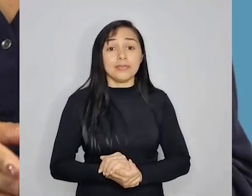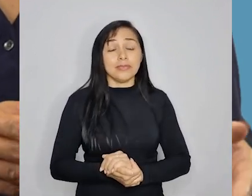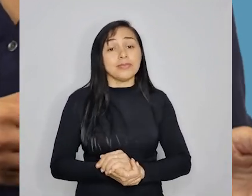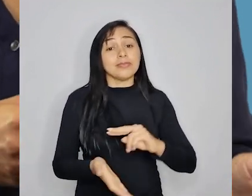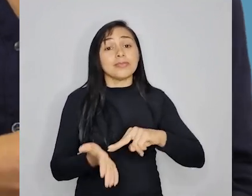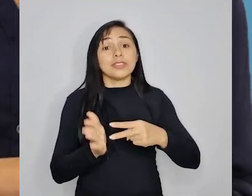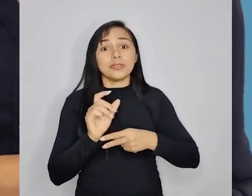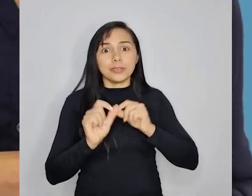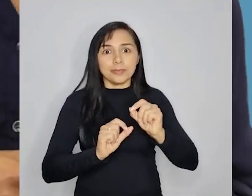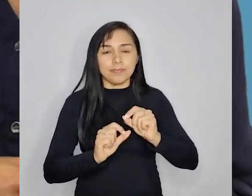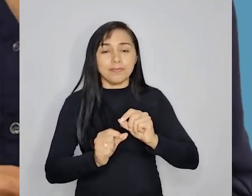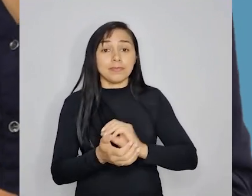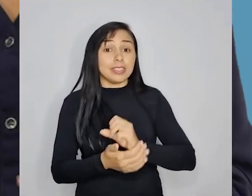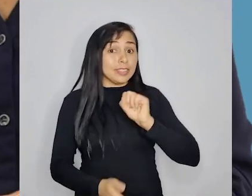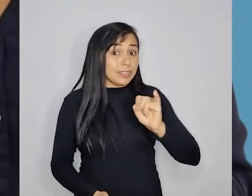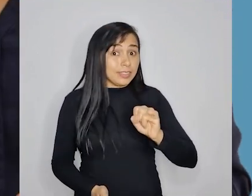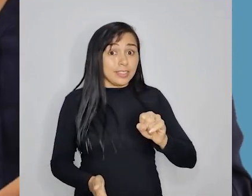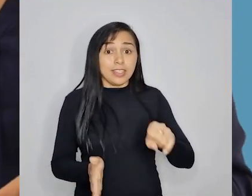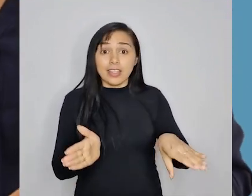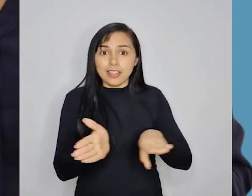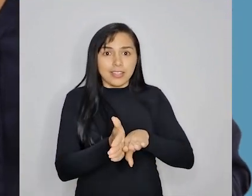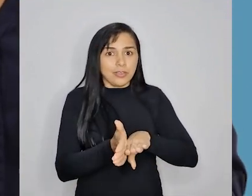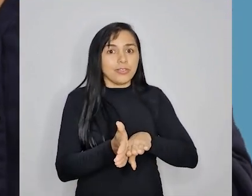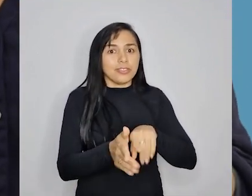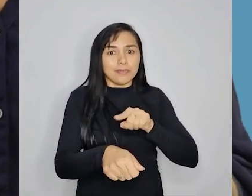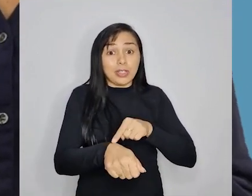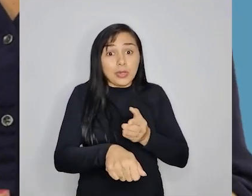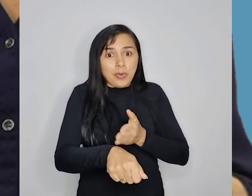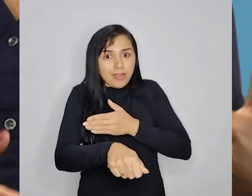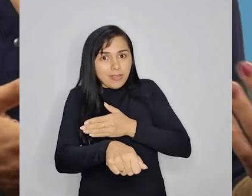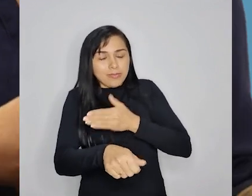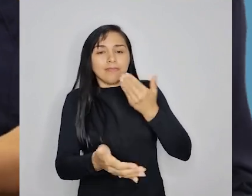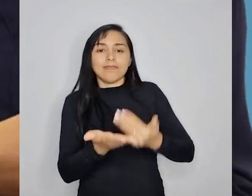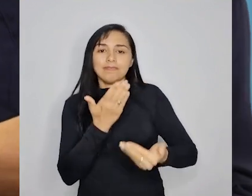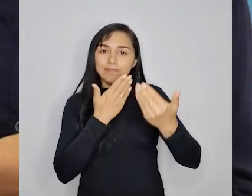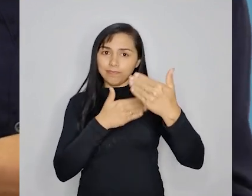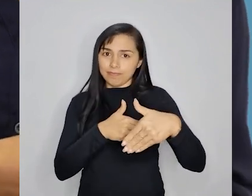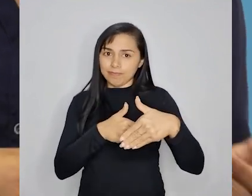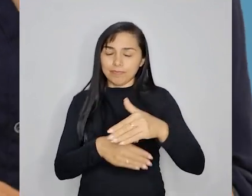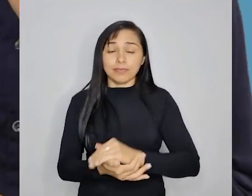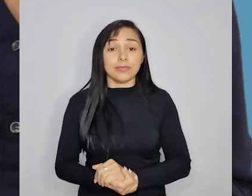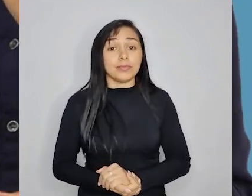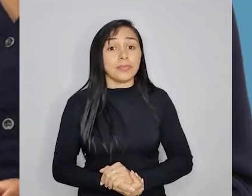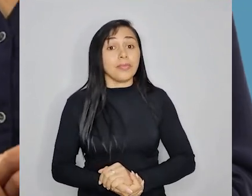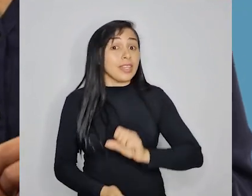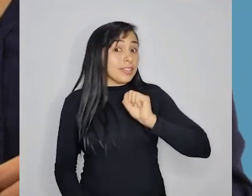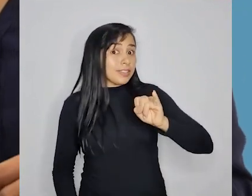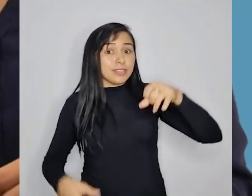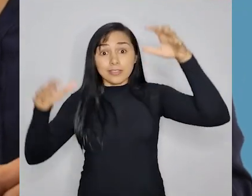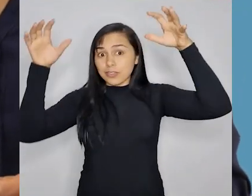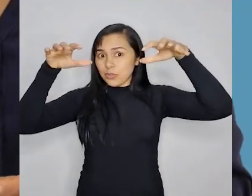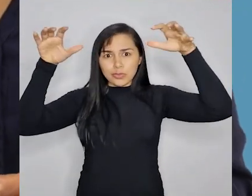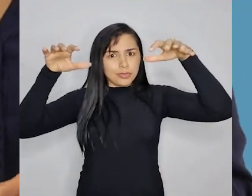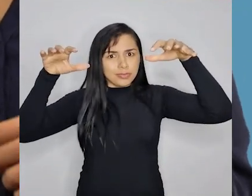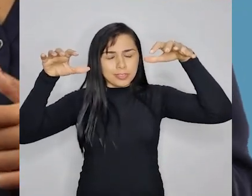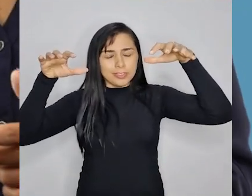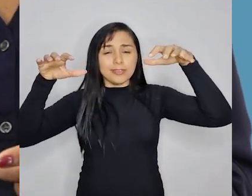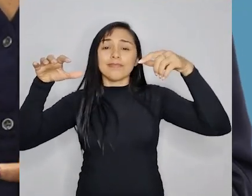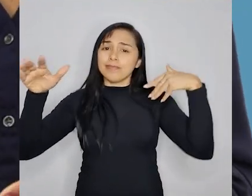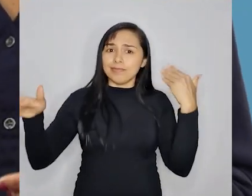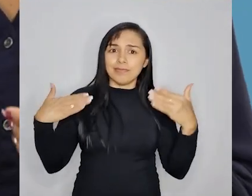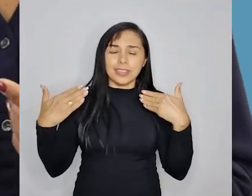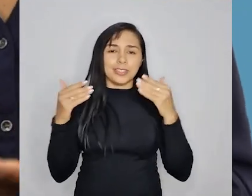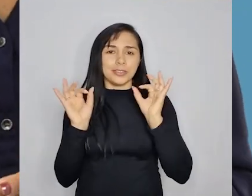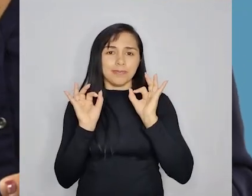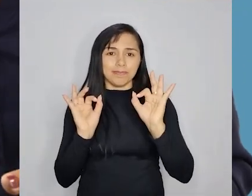Caso não chegue cedo, perderá a prova. Se não fosse pela chuva, o passeio teria sido ótimo. Ou